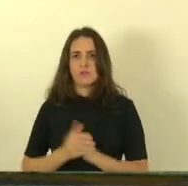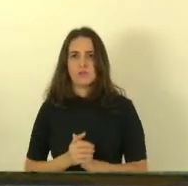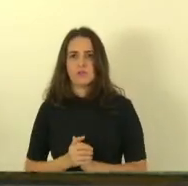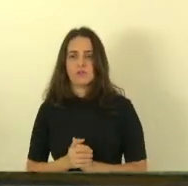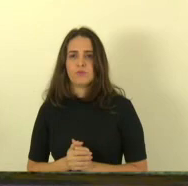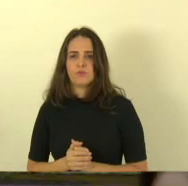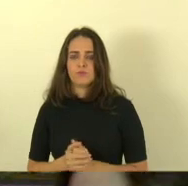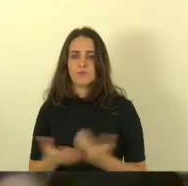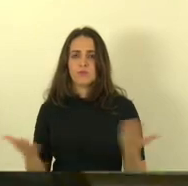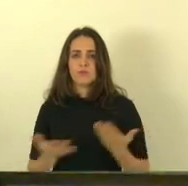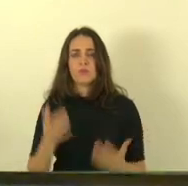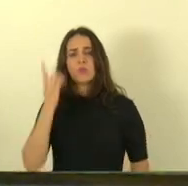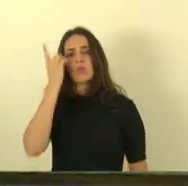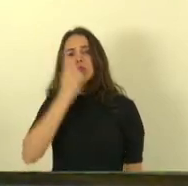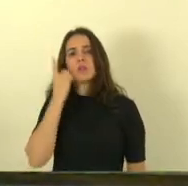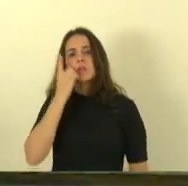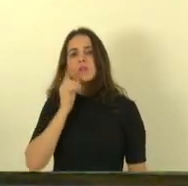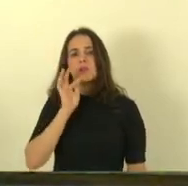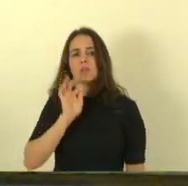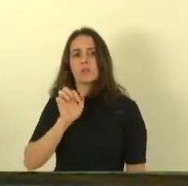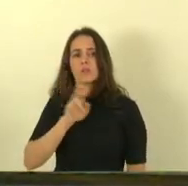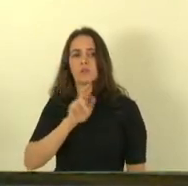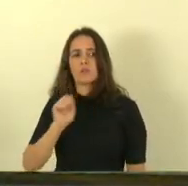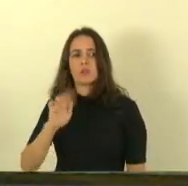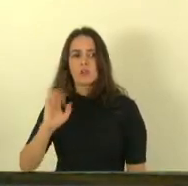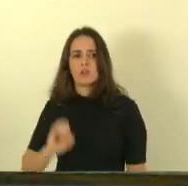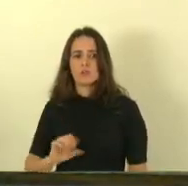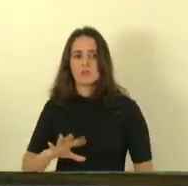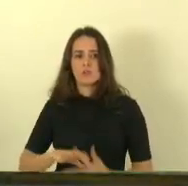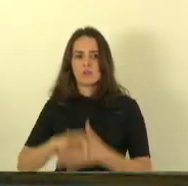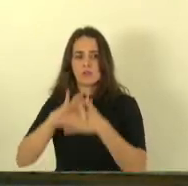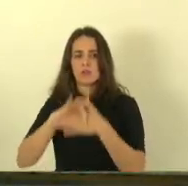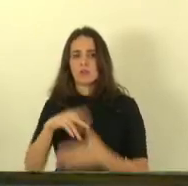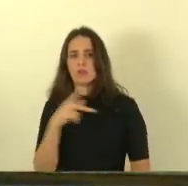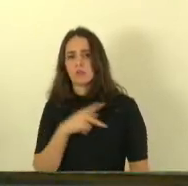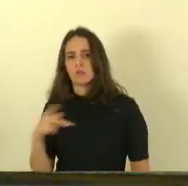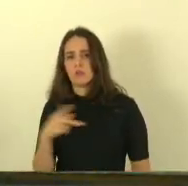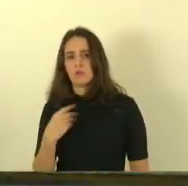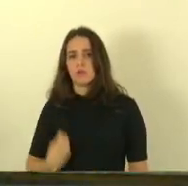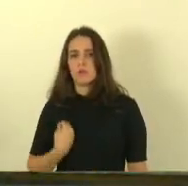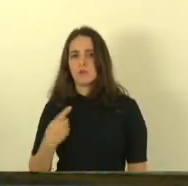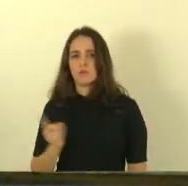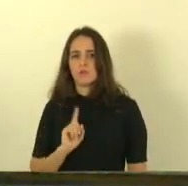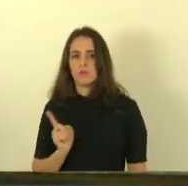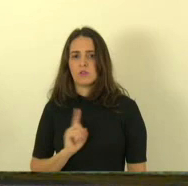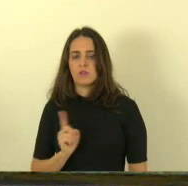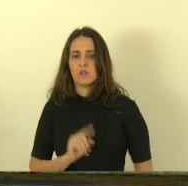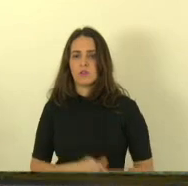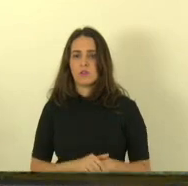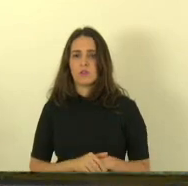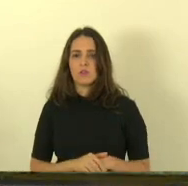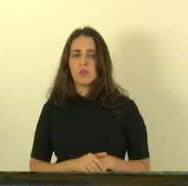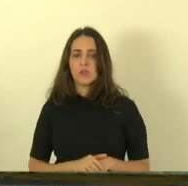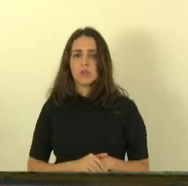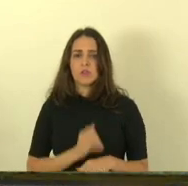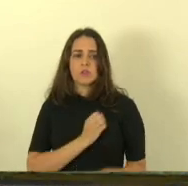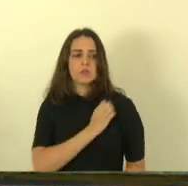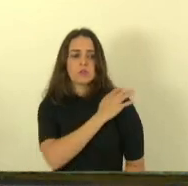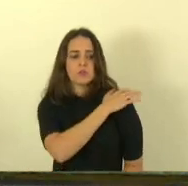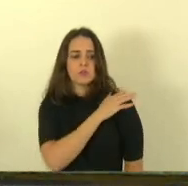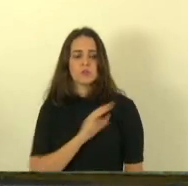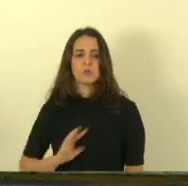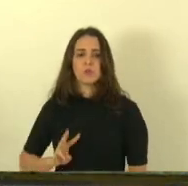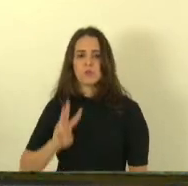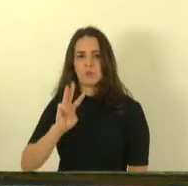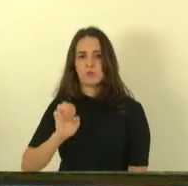palavra hoje deputado Teodorico Ferraço líder do PP não estando presente com a palavra deputado coronel Wellington